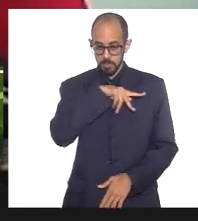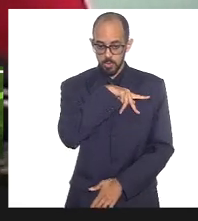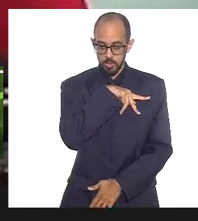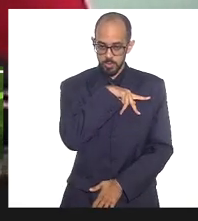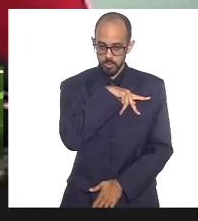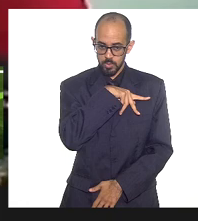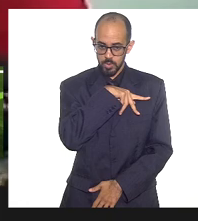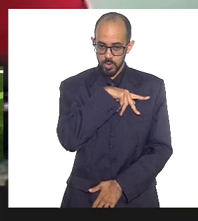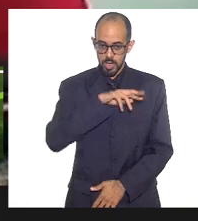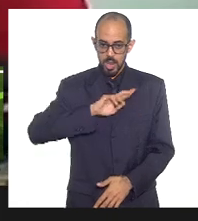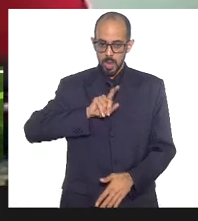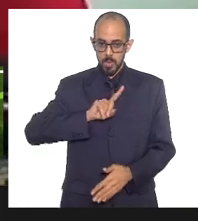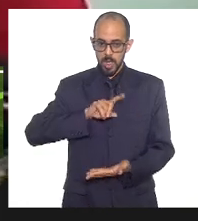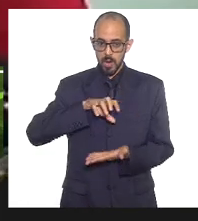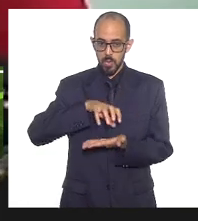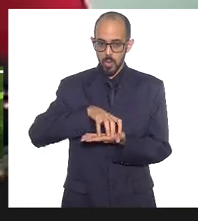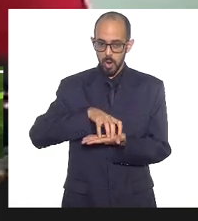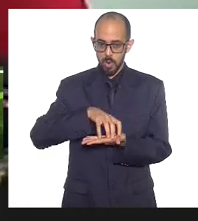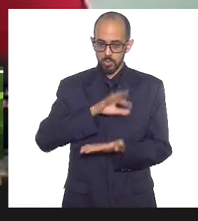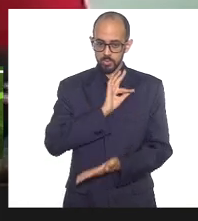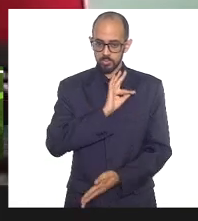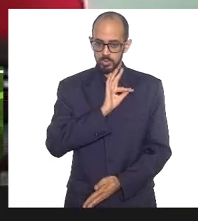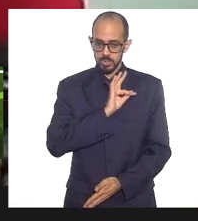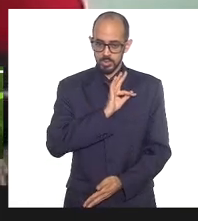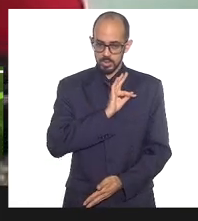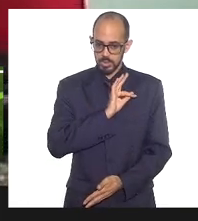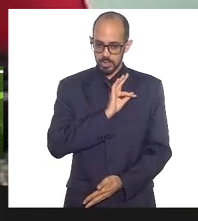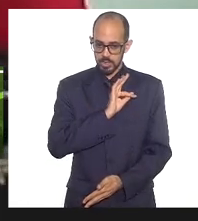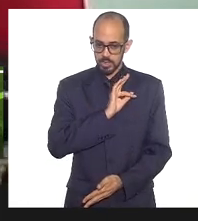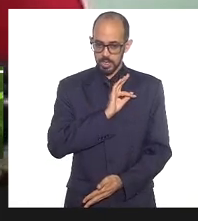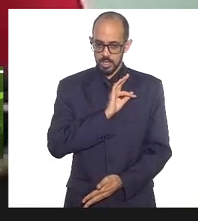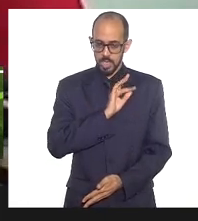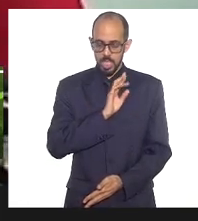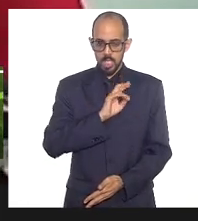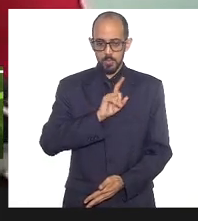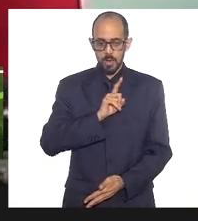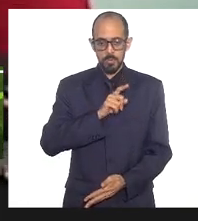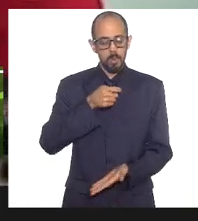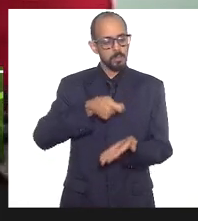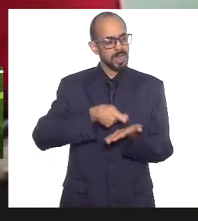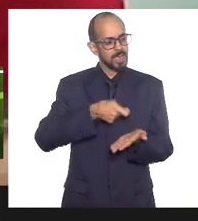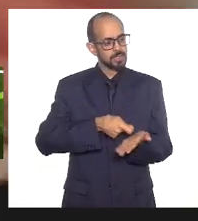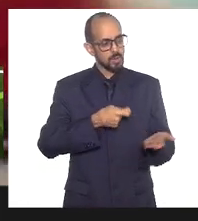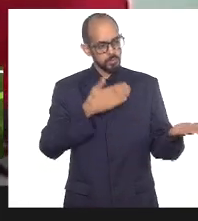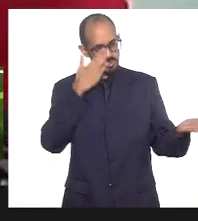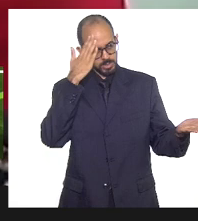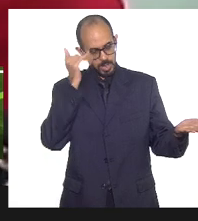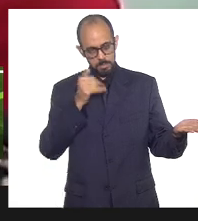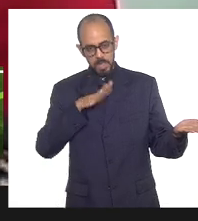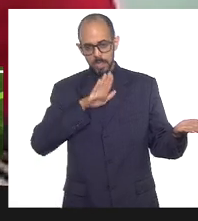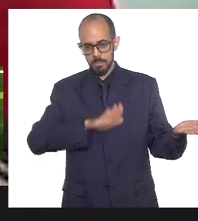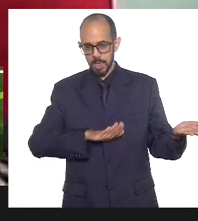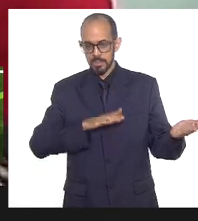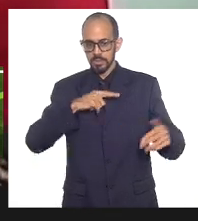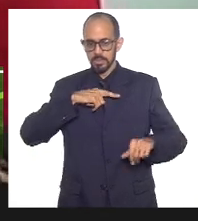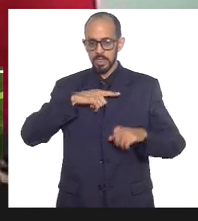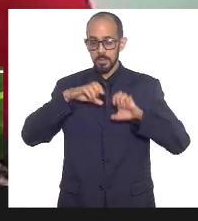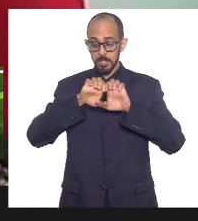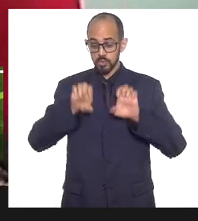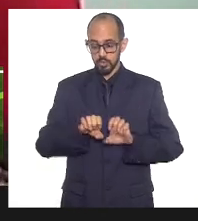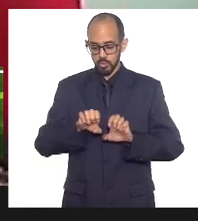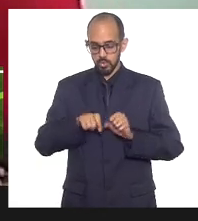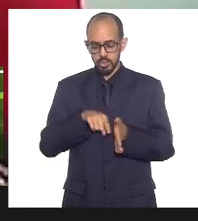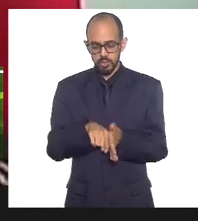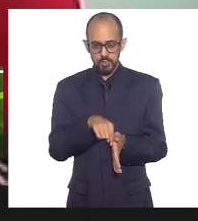e ali não é um órgão da polícia, obviamente não é seu dever saber disso, mas tem uma estrutura de investigação,